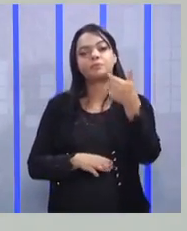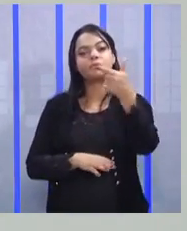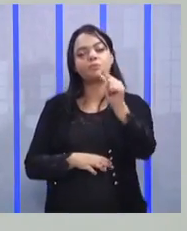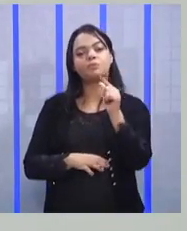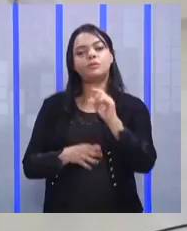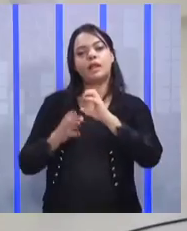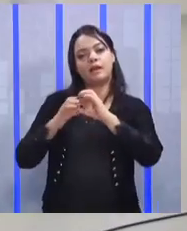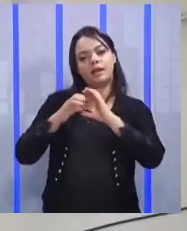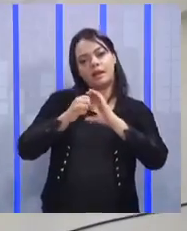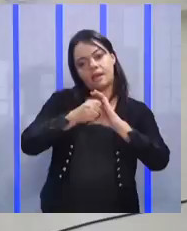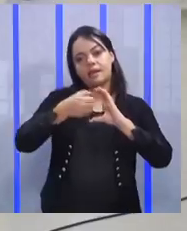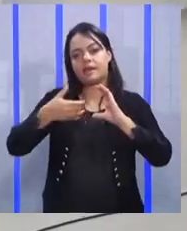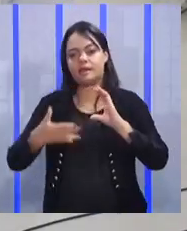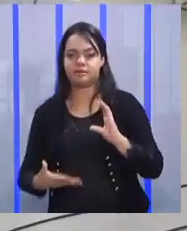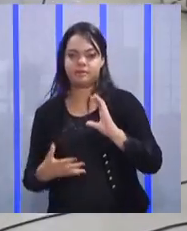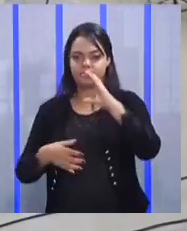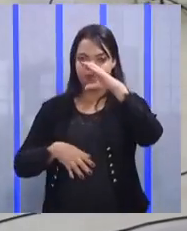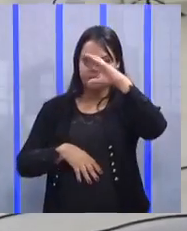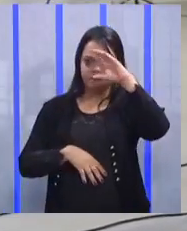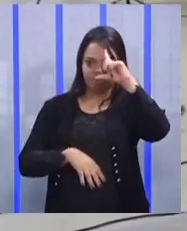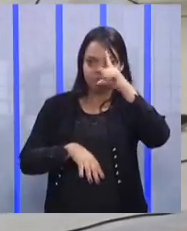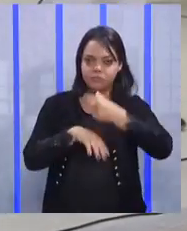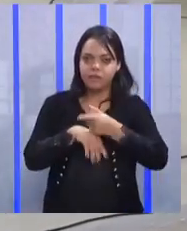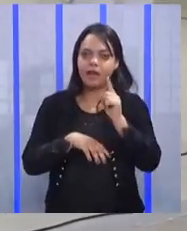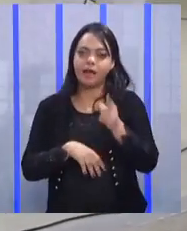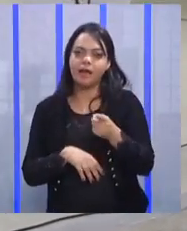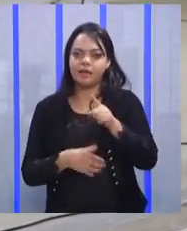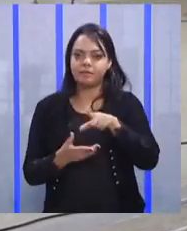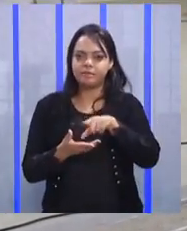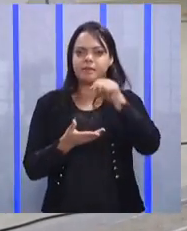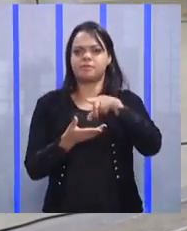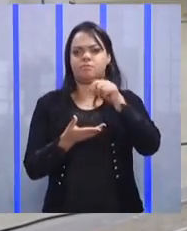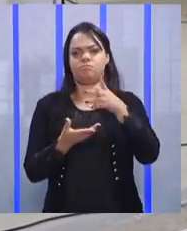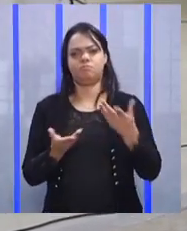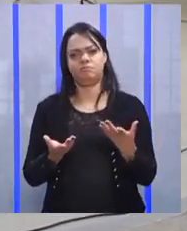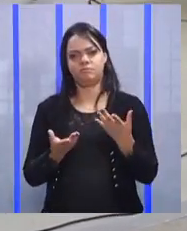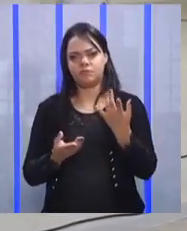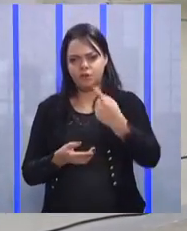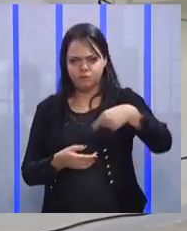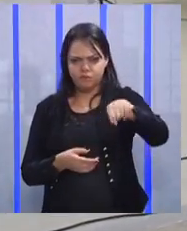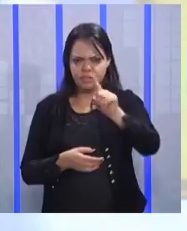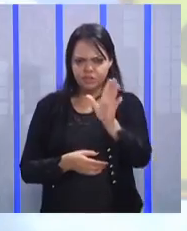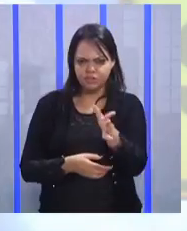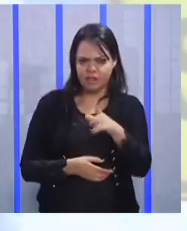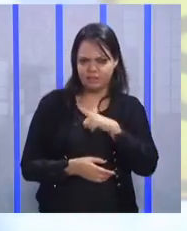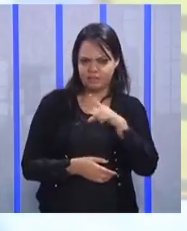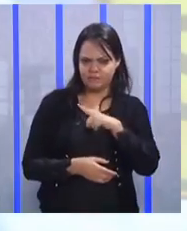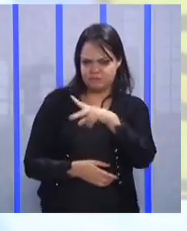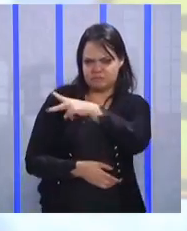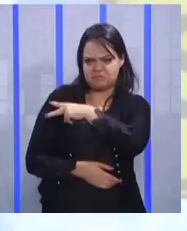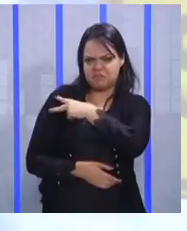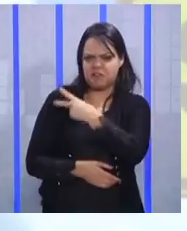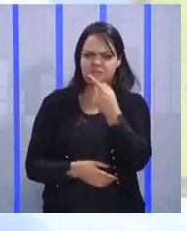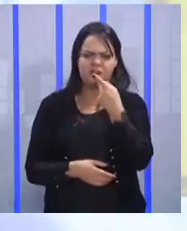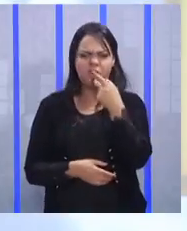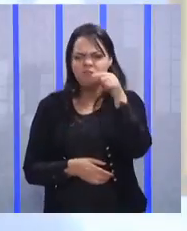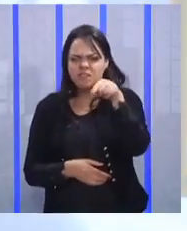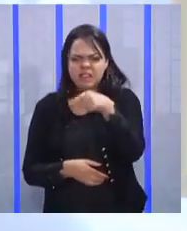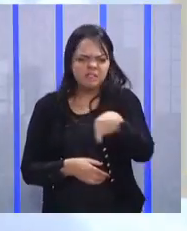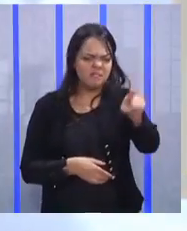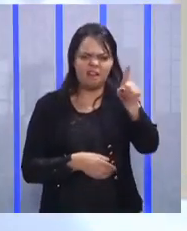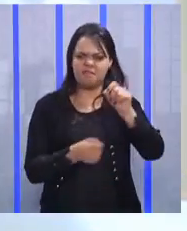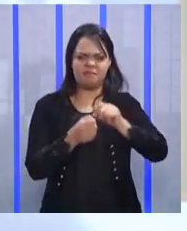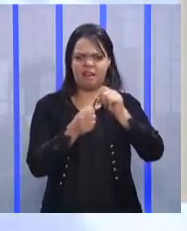Outra característica, né? Dos grandes líderes. Decisão. Quem aqui já teve um chefe que falou assim, não, vai lá e faz.